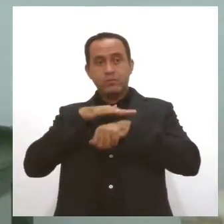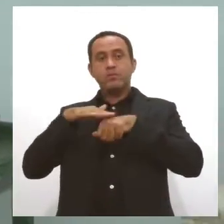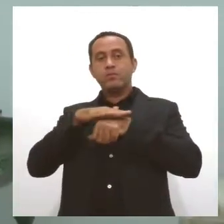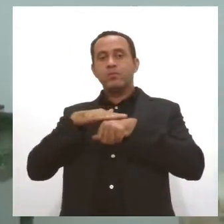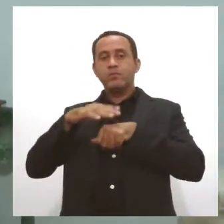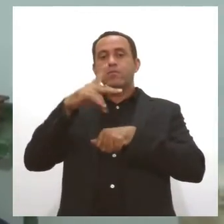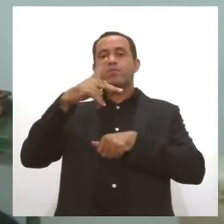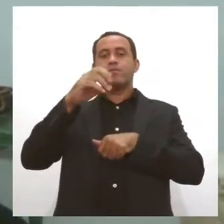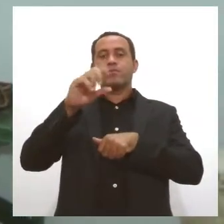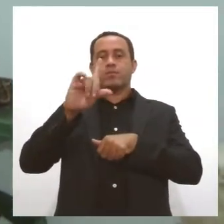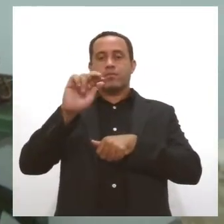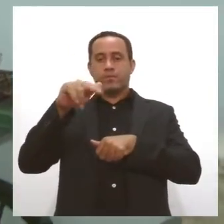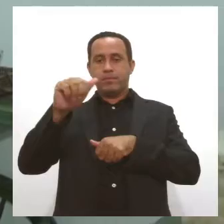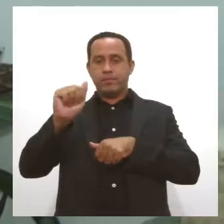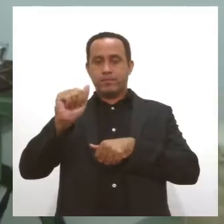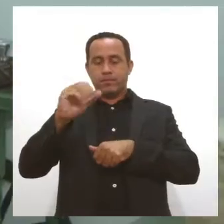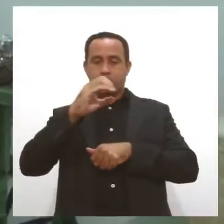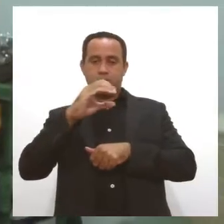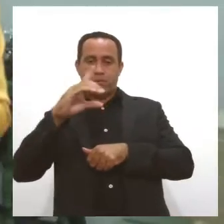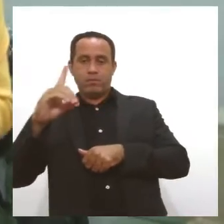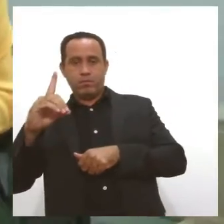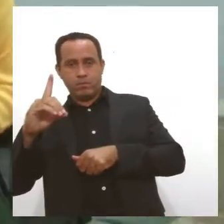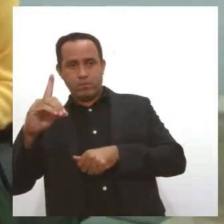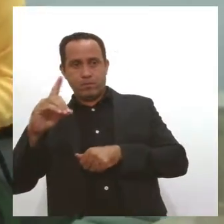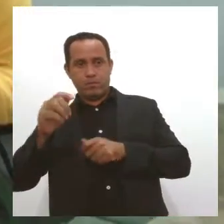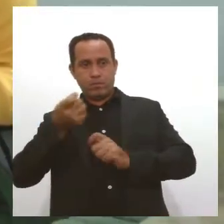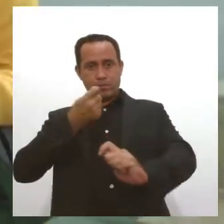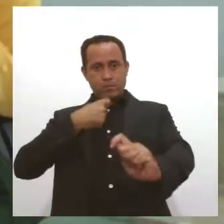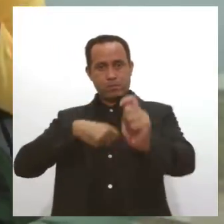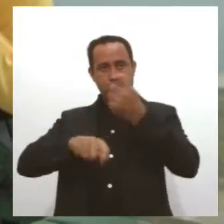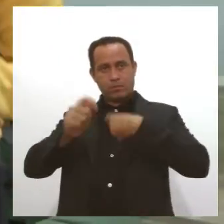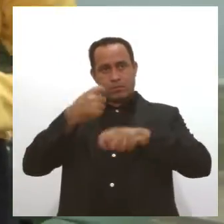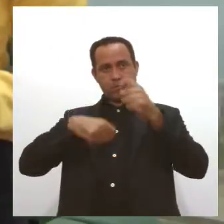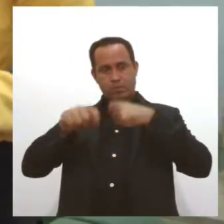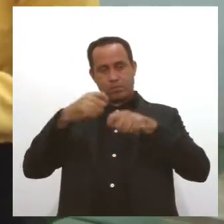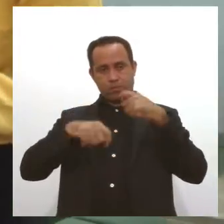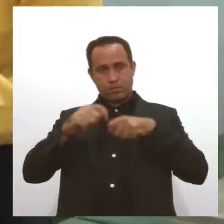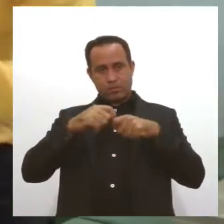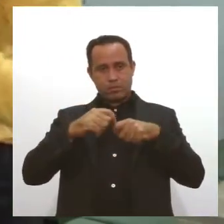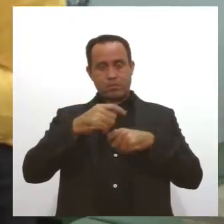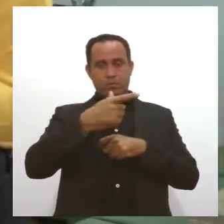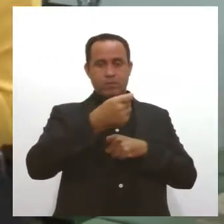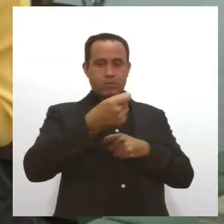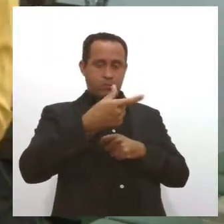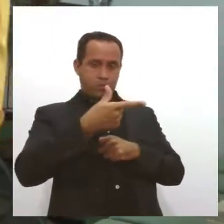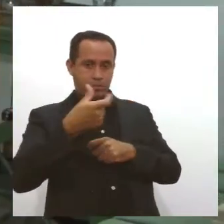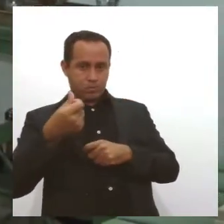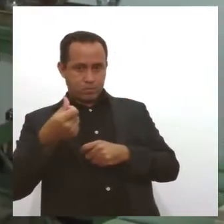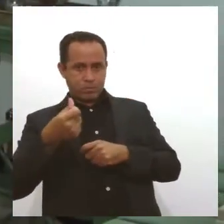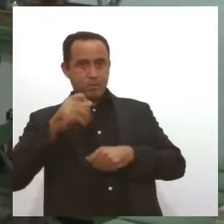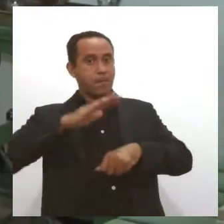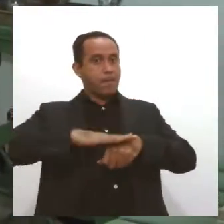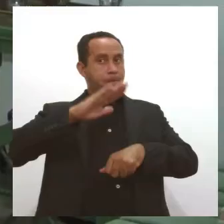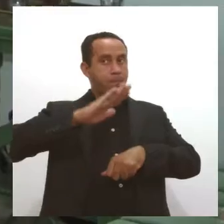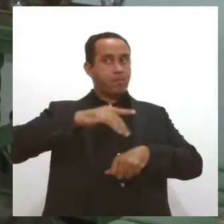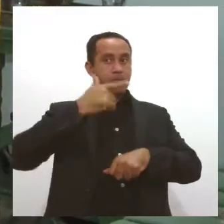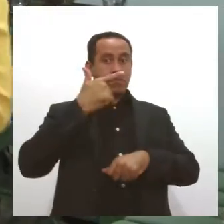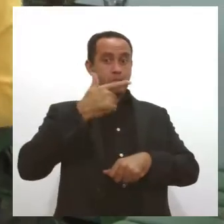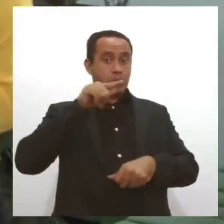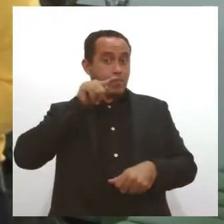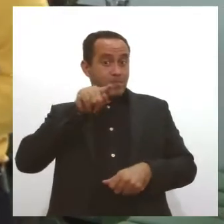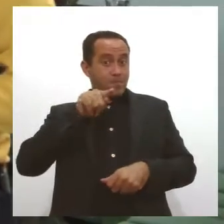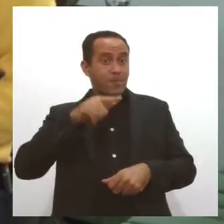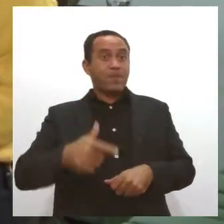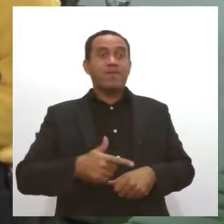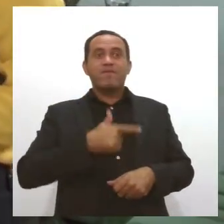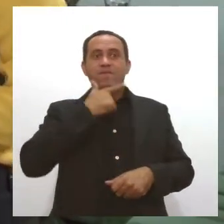Figueiredo, que ela é a coordenadora administrativa do Censo 2021. Mais de duas mil vagas estão abertas,